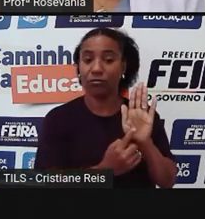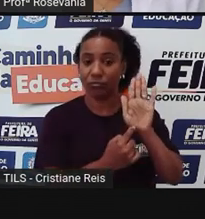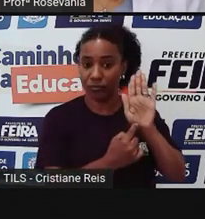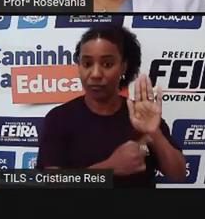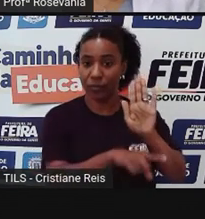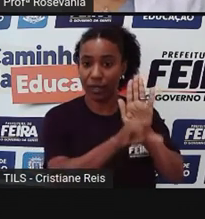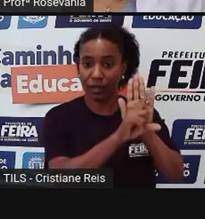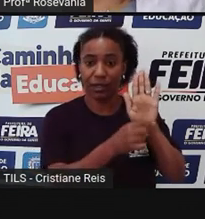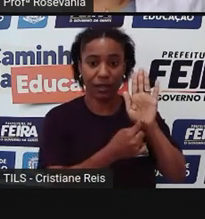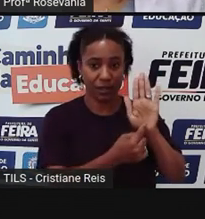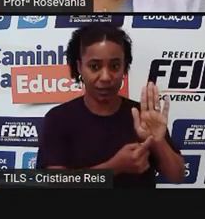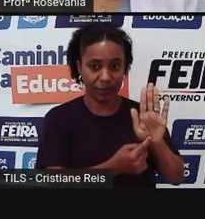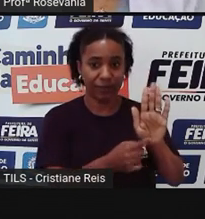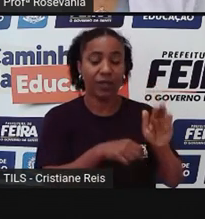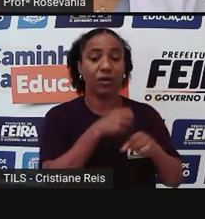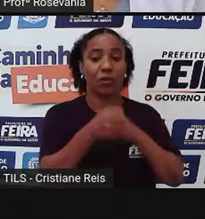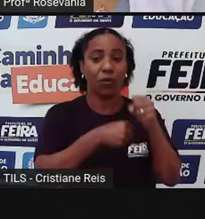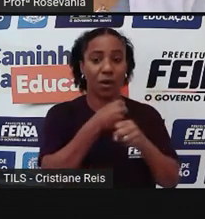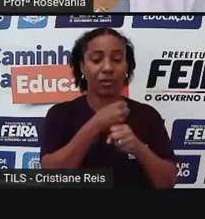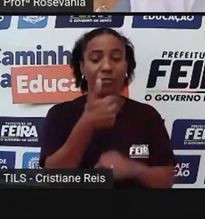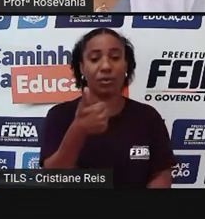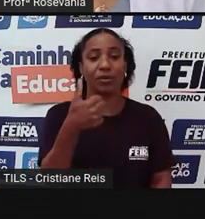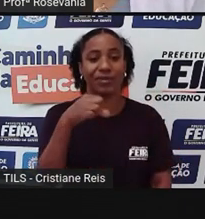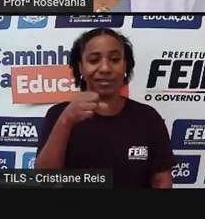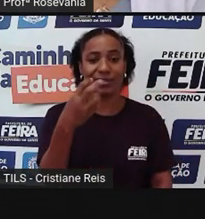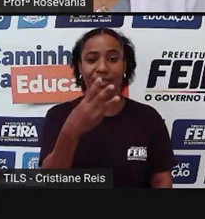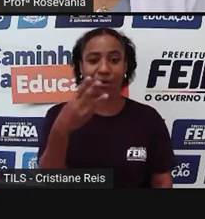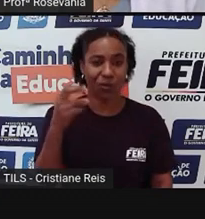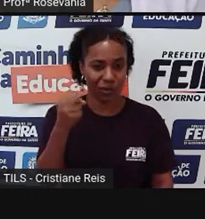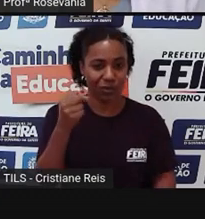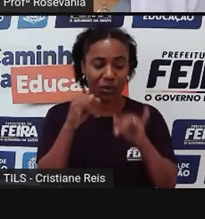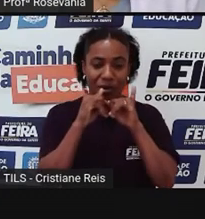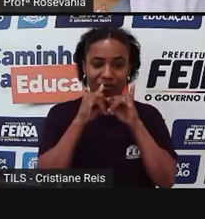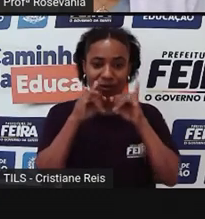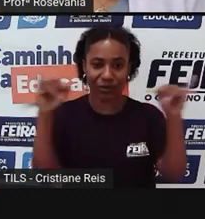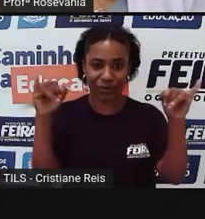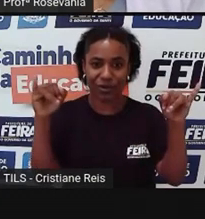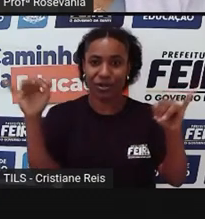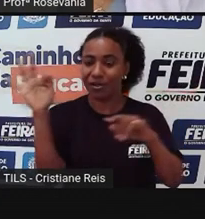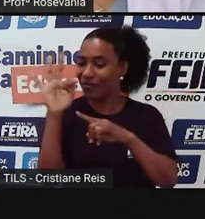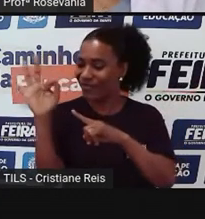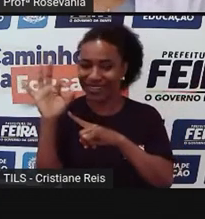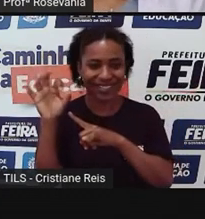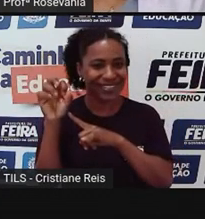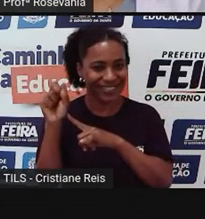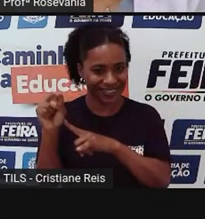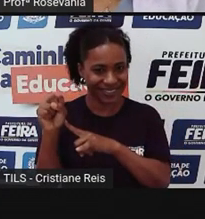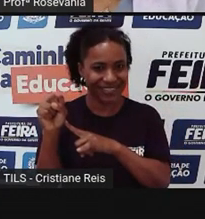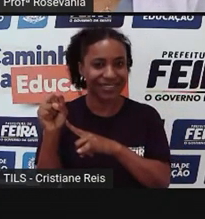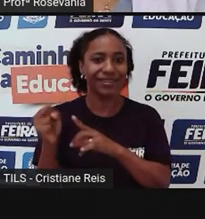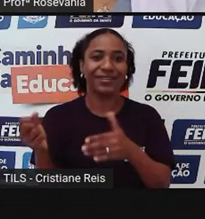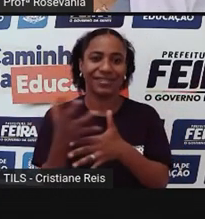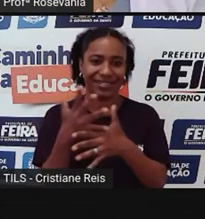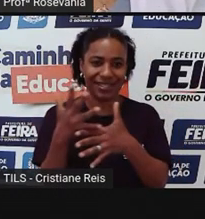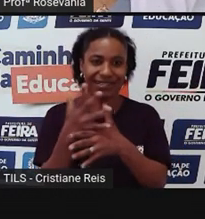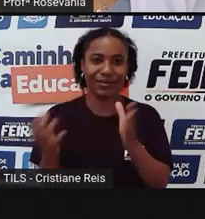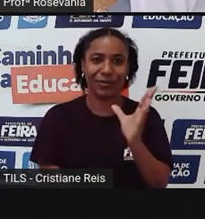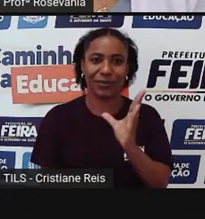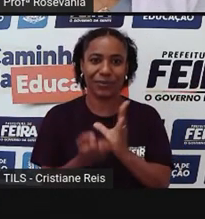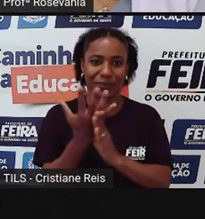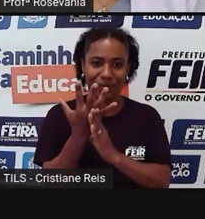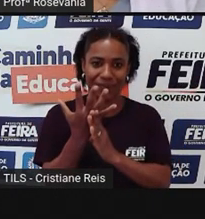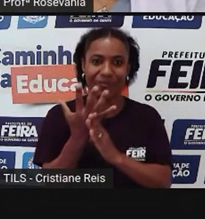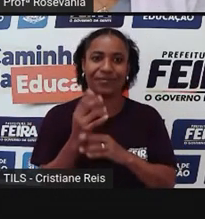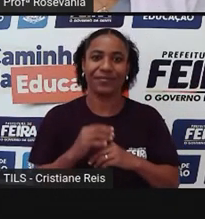hoje se chama Maria Quitéria, o destino de Maria Quitéria. Aí eu mostrei, eu estou mostrando aí para vocês a imagem, né, da